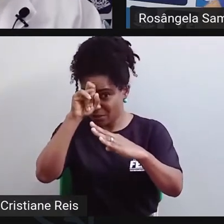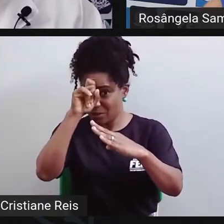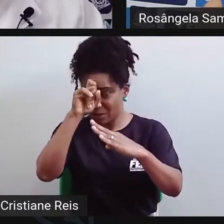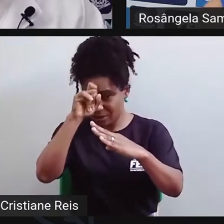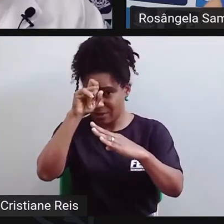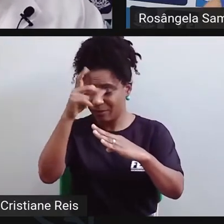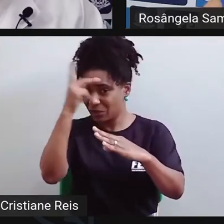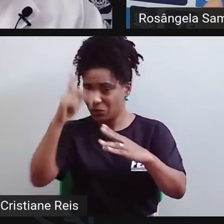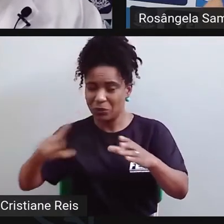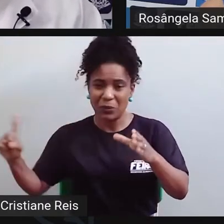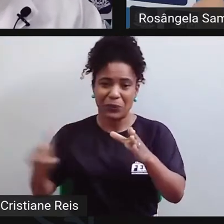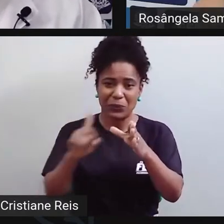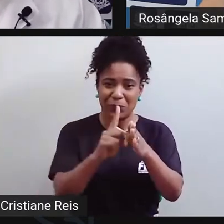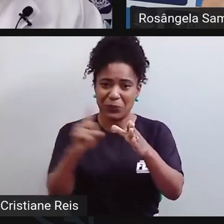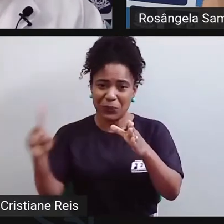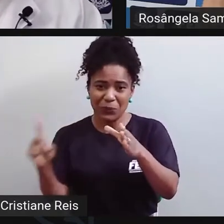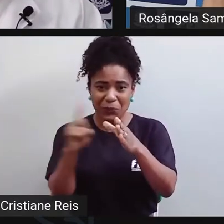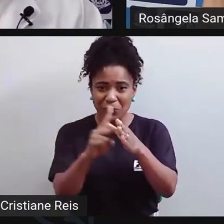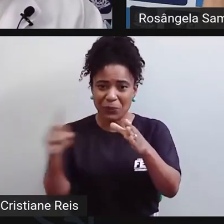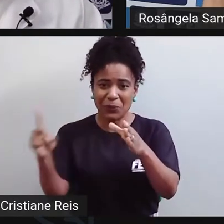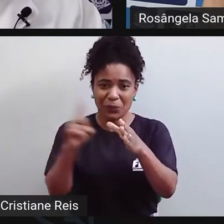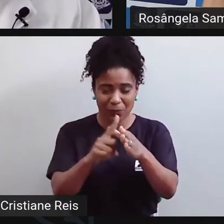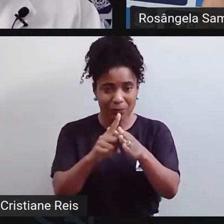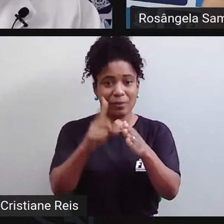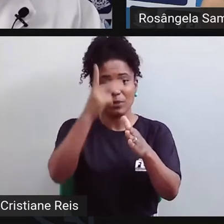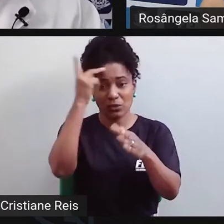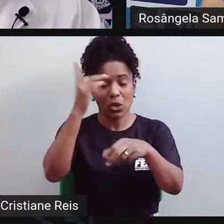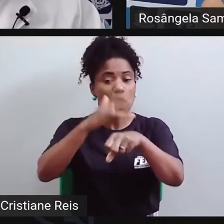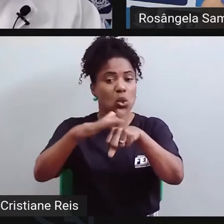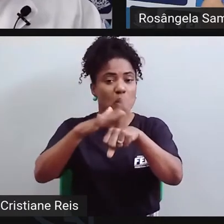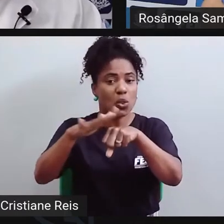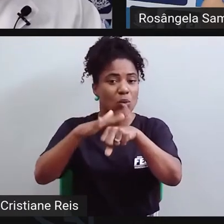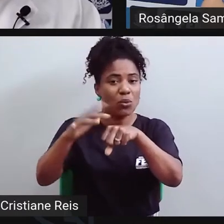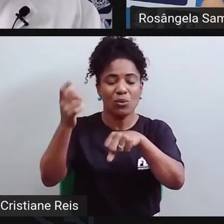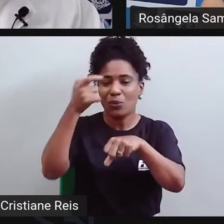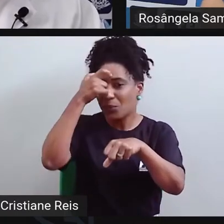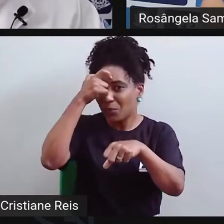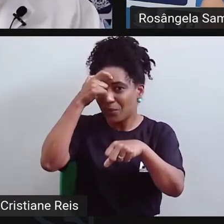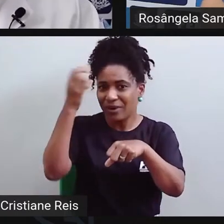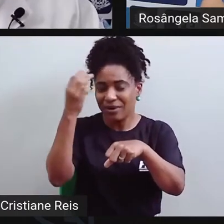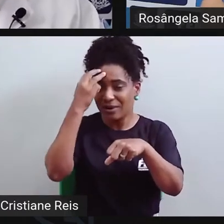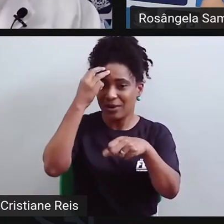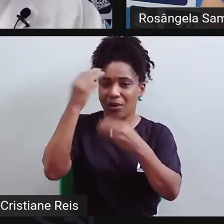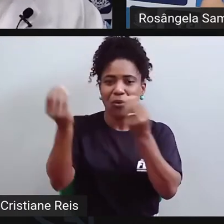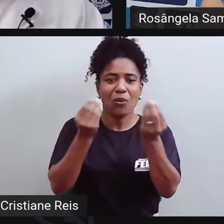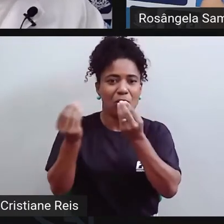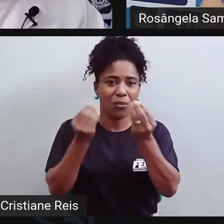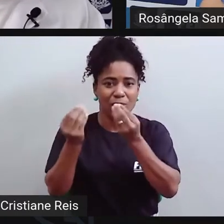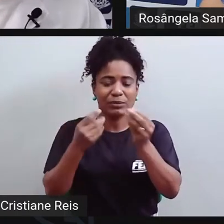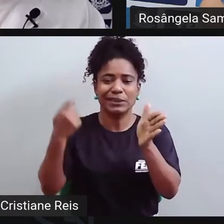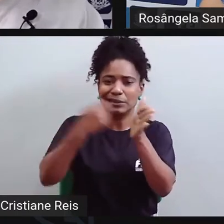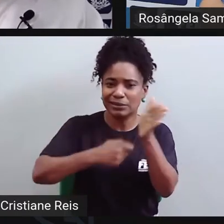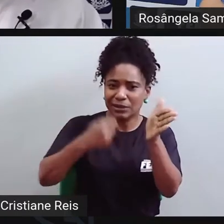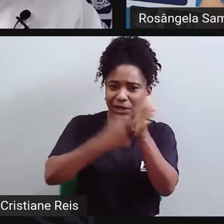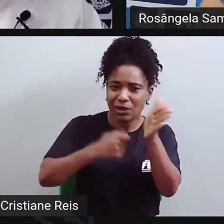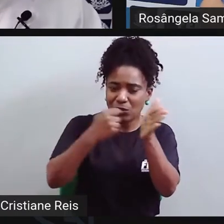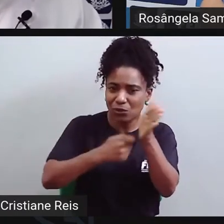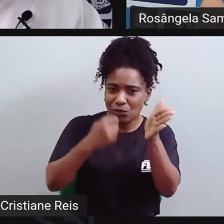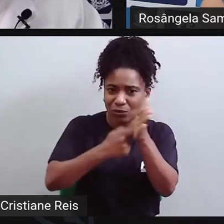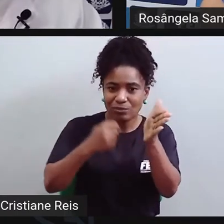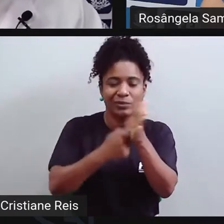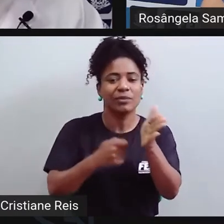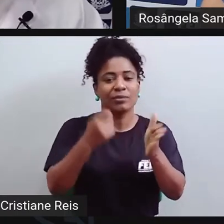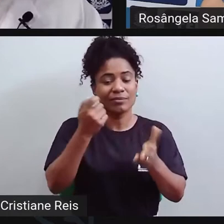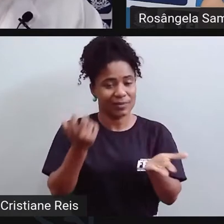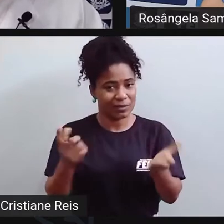processo de antimanicômio, né? Essa luta antimanicomial. E como é que está acontecendo, tanto no Lopes como no Brasil, né?